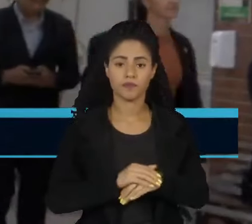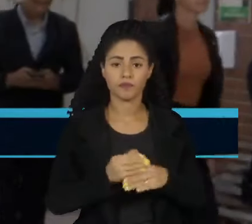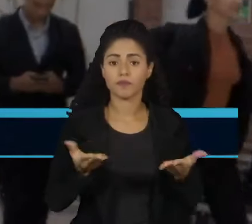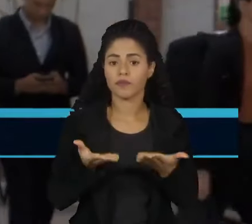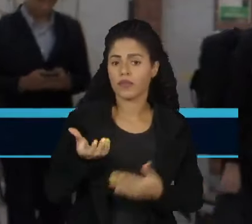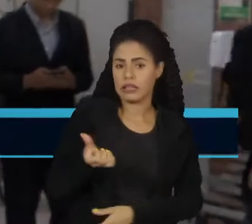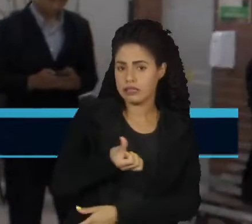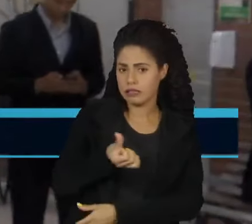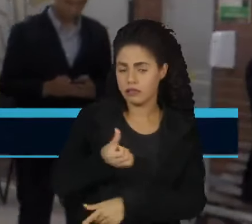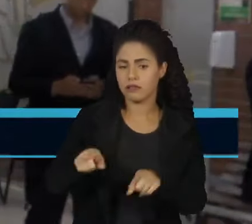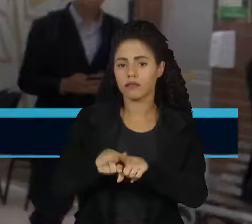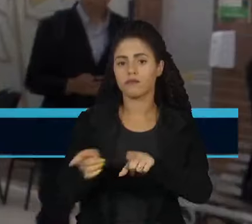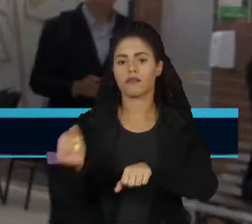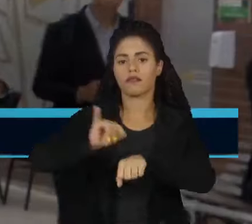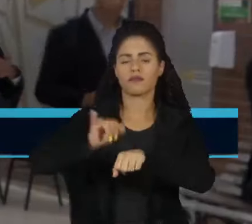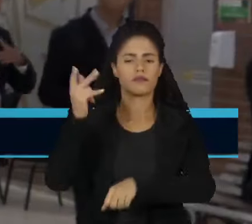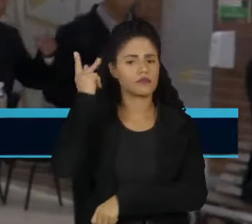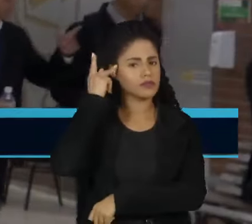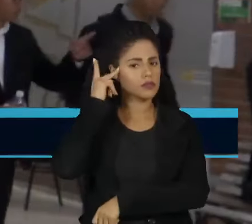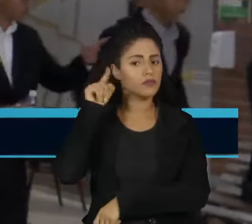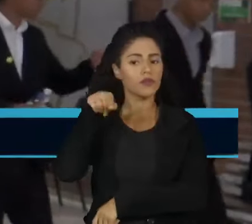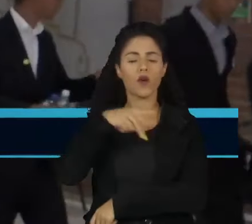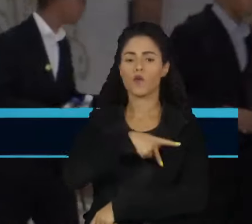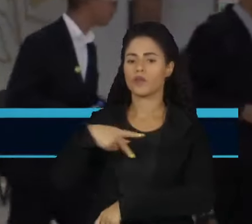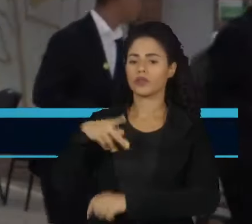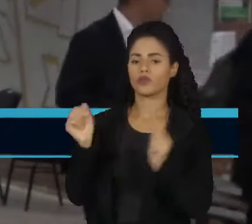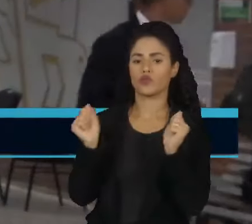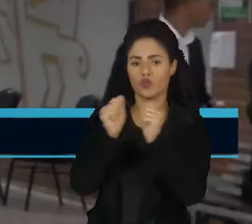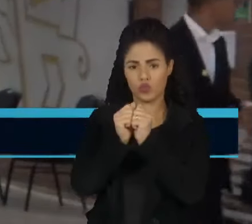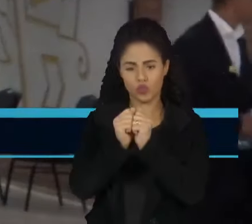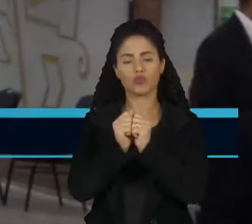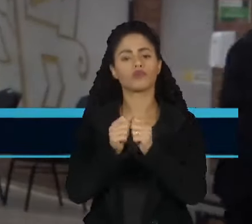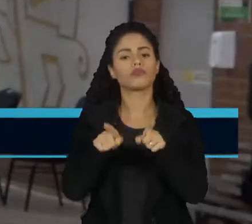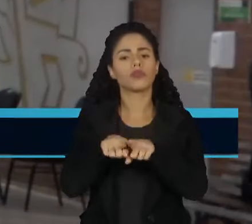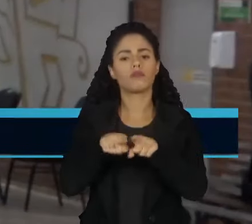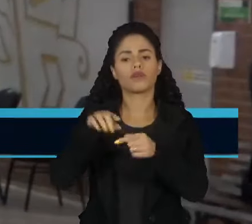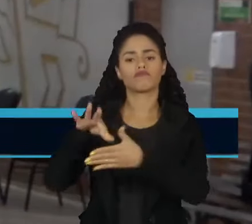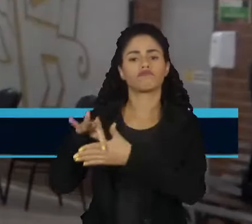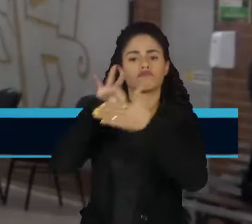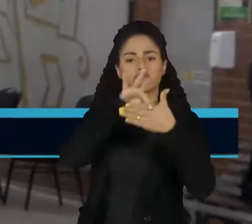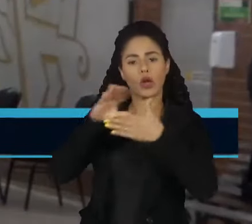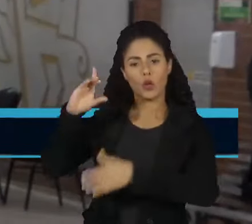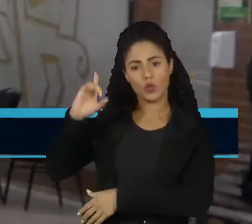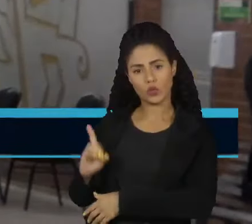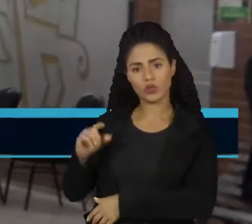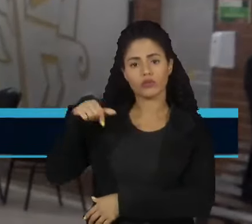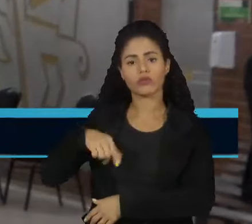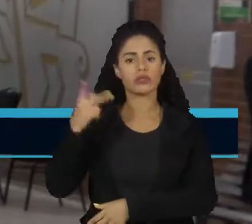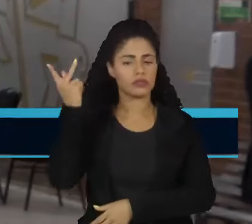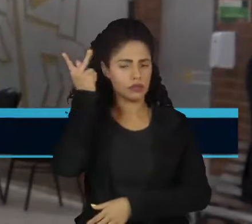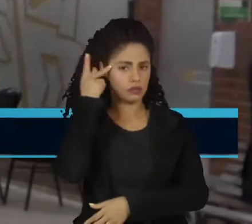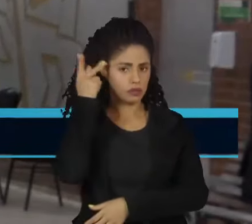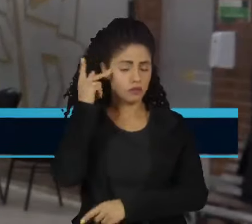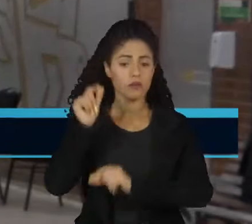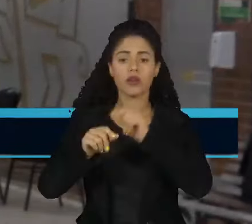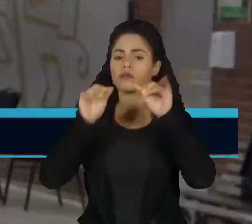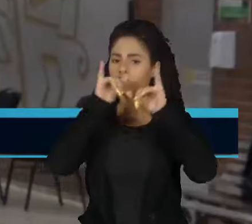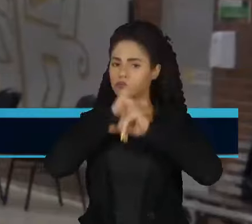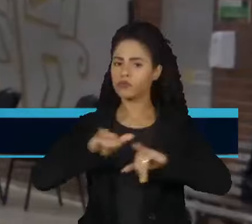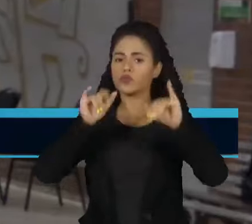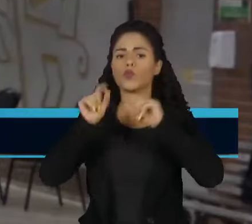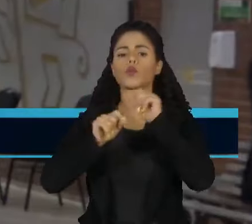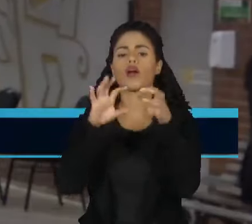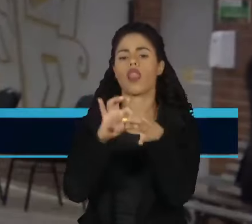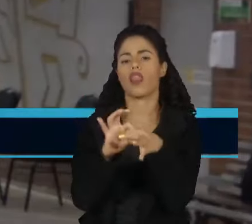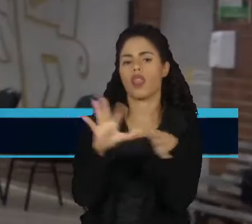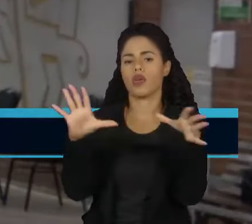sexta-feira, aqui na capital paulista, o presidente se reuniu com diretores do Instituto Federal de São Paulo e anunciou a